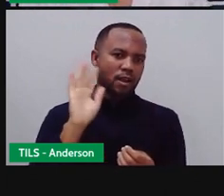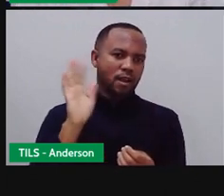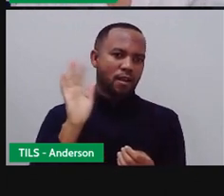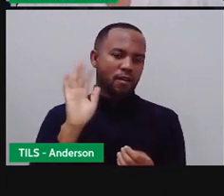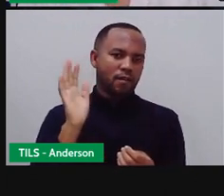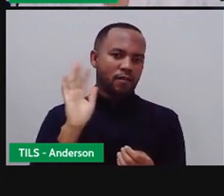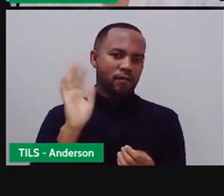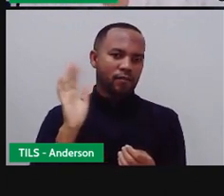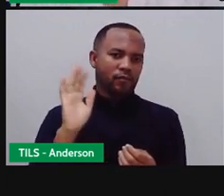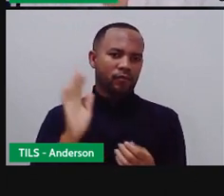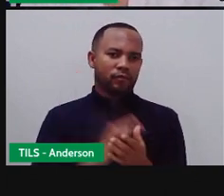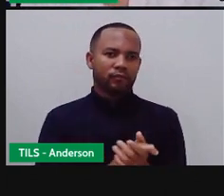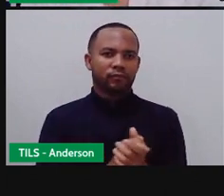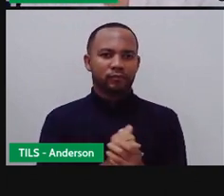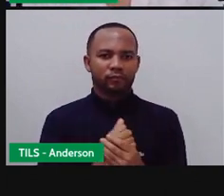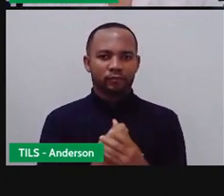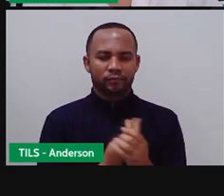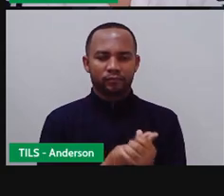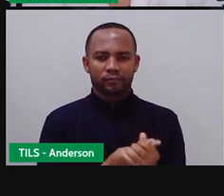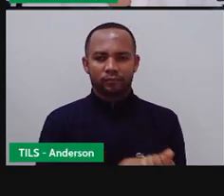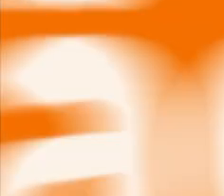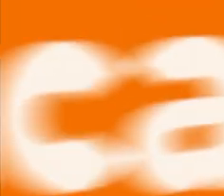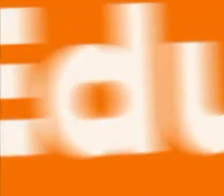até a nossa próxima aula. tchau,